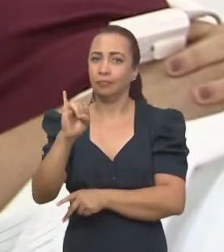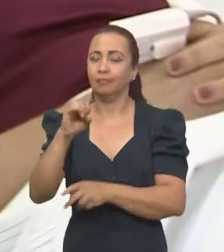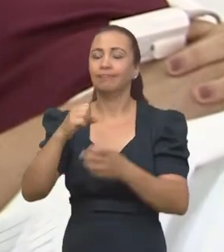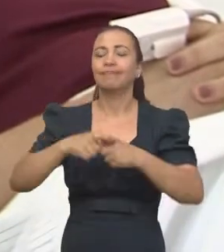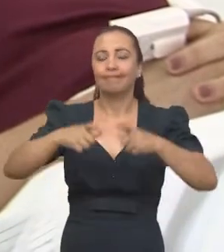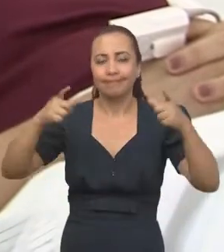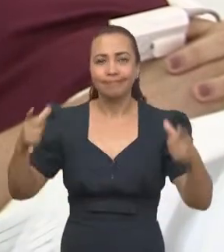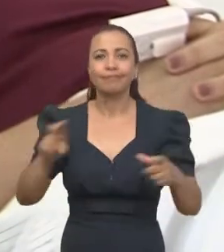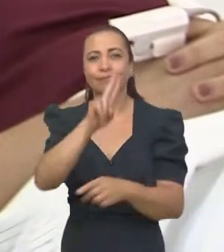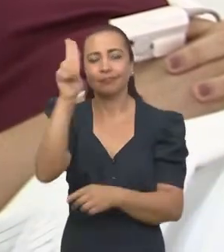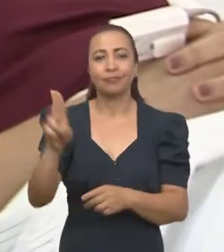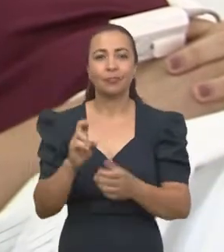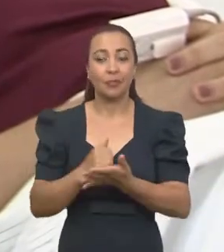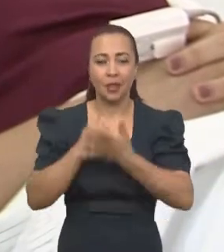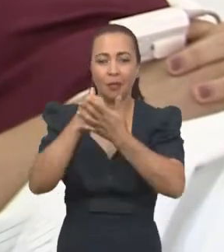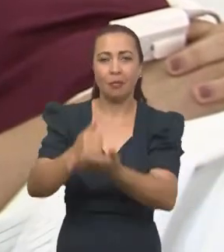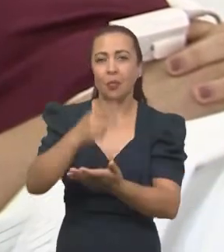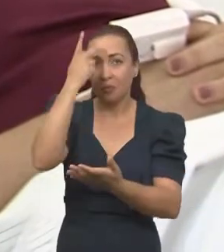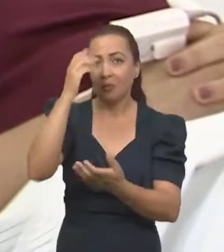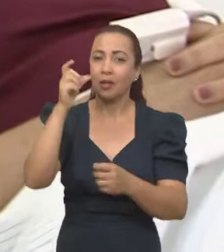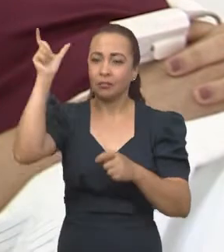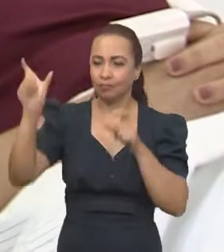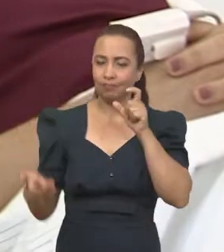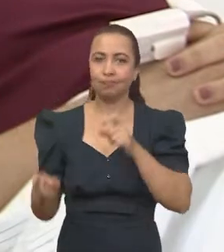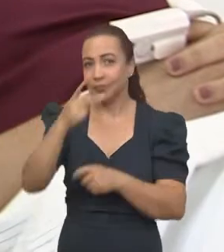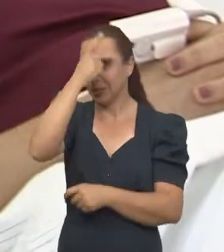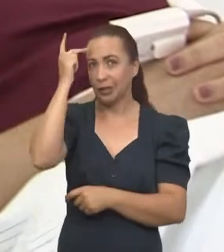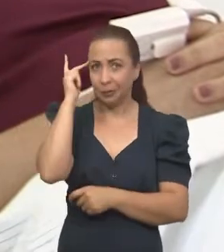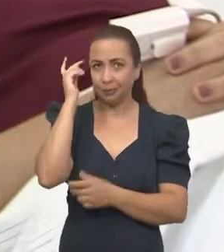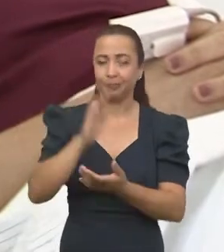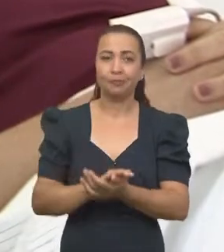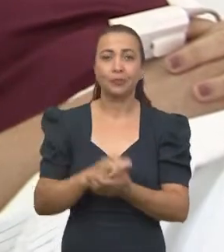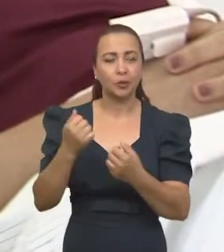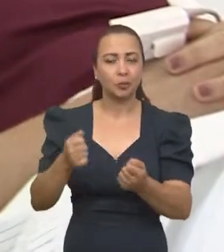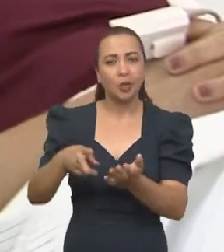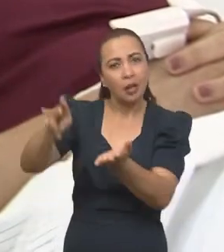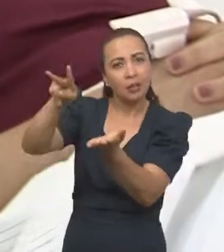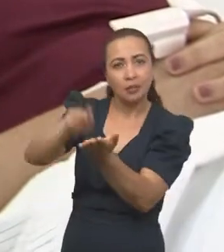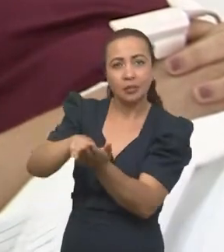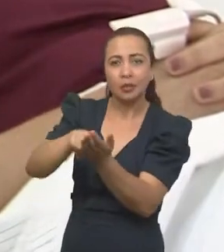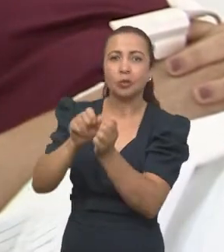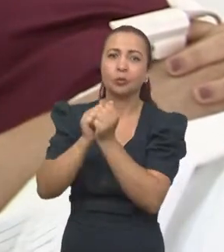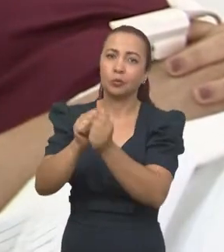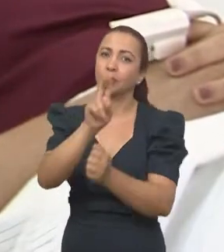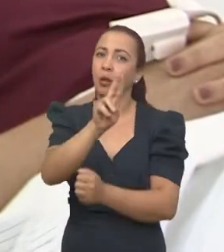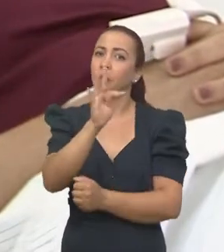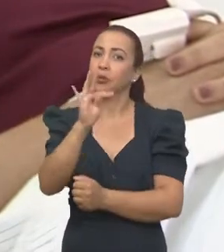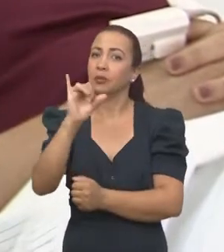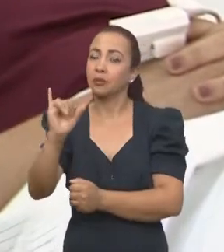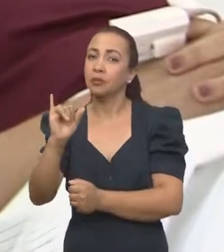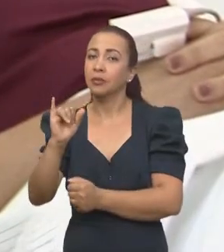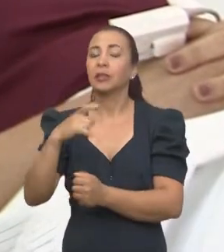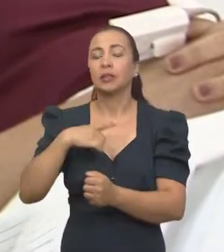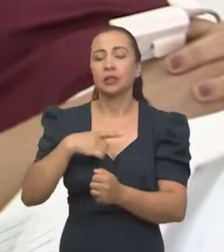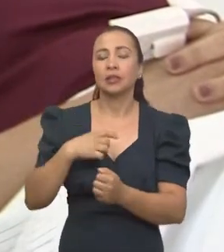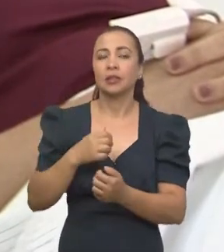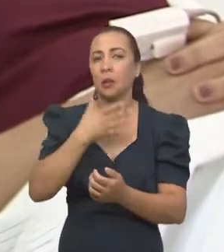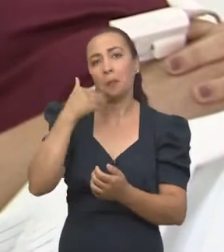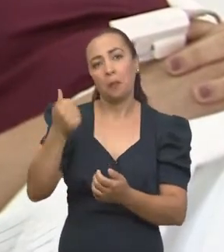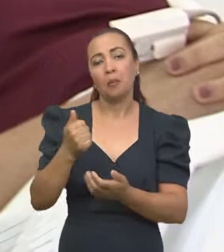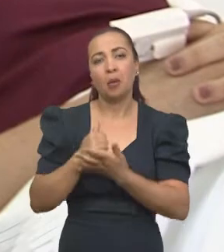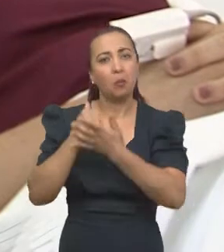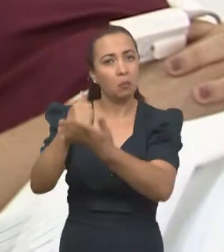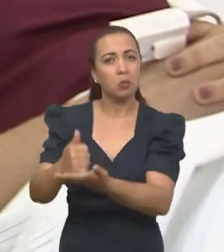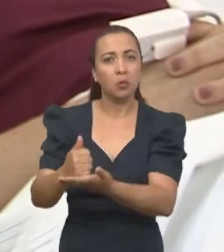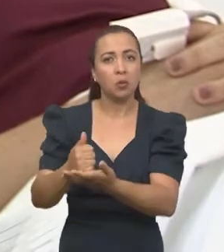a utilização e a assistência dos pacientes, que podem estar internados em unidades de terapia intensiva, onde a gente tem um suporte